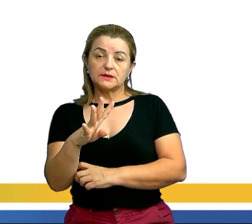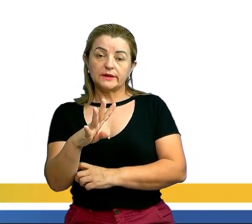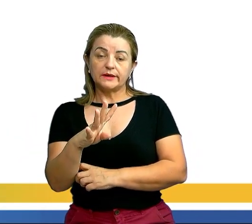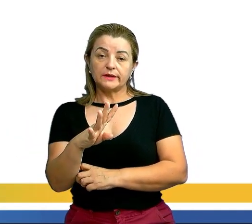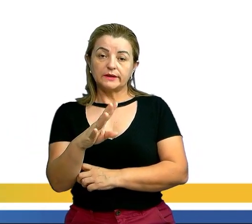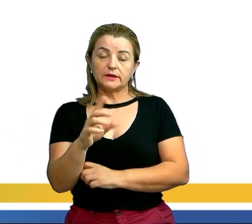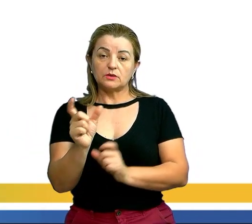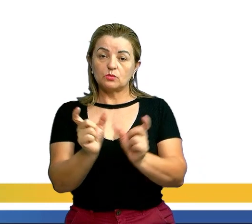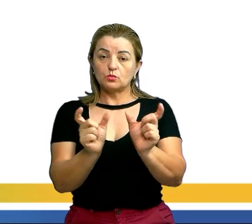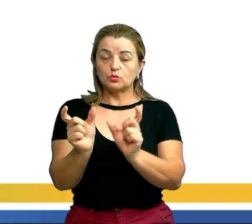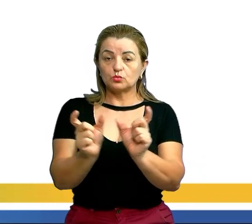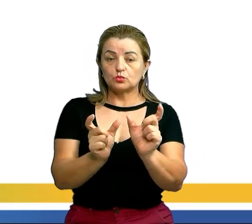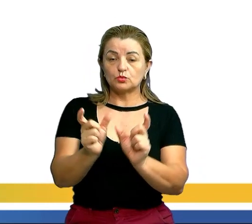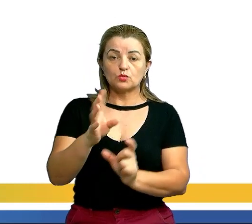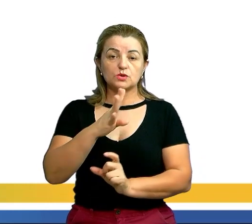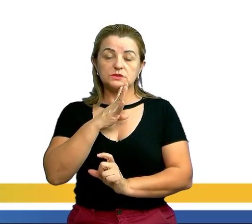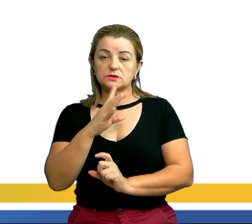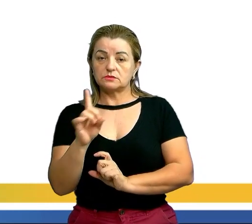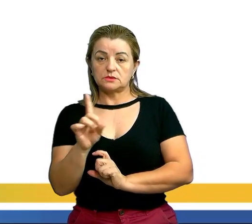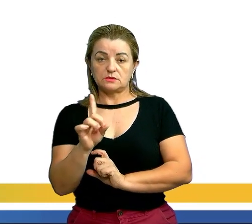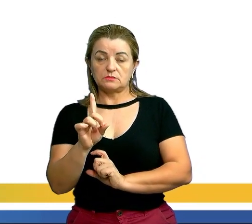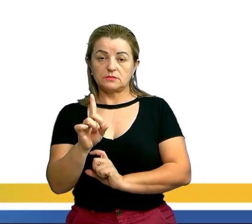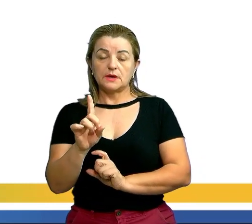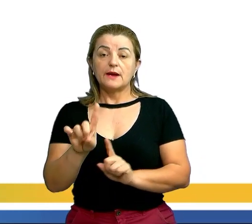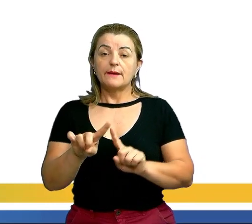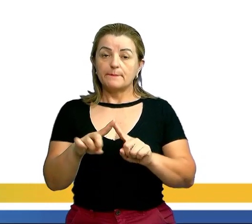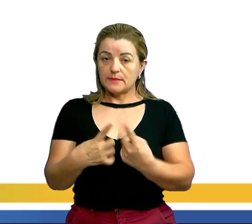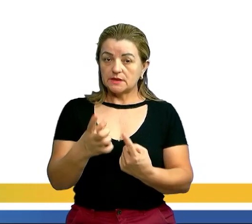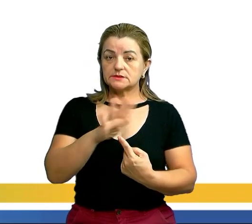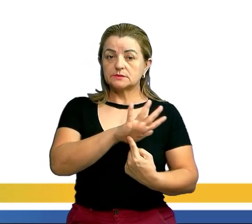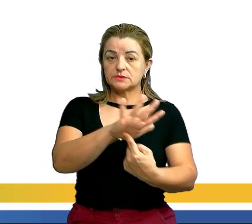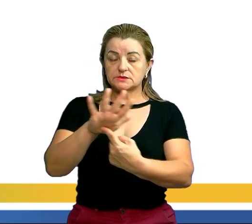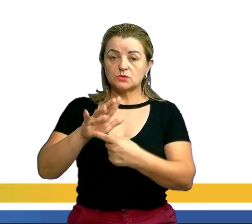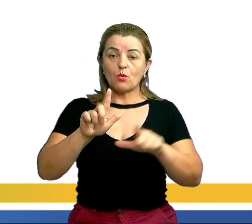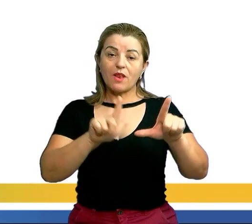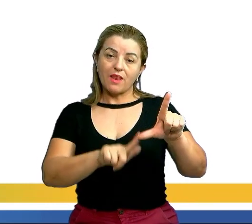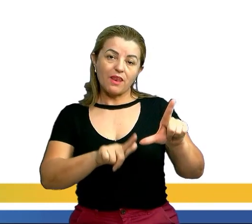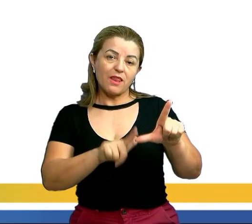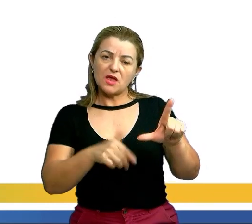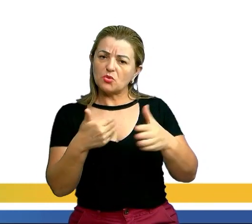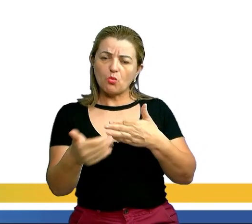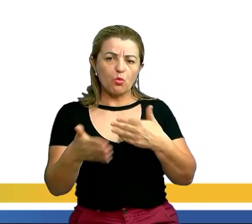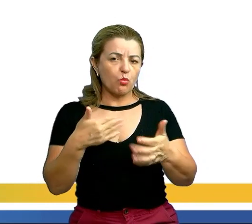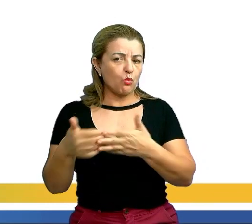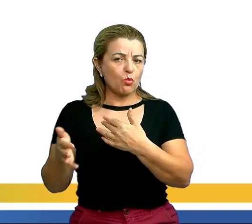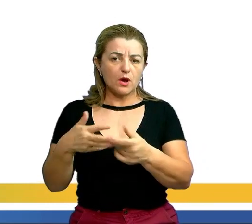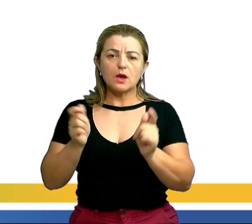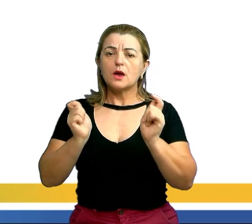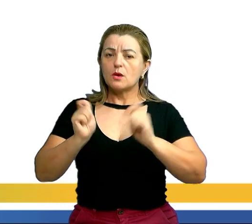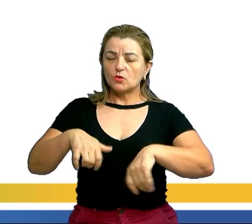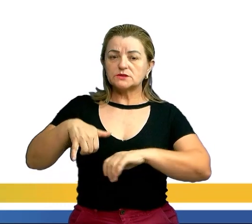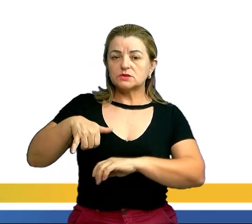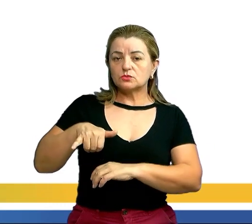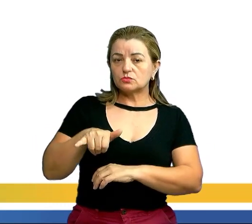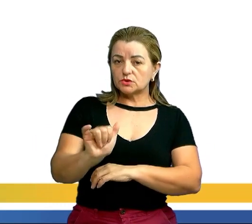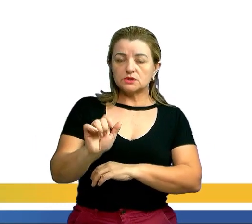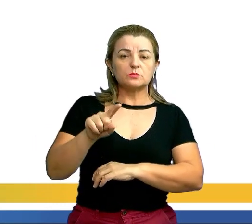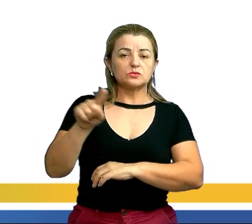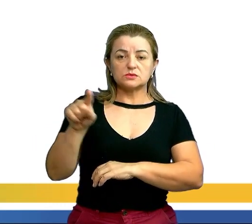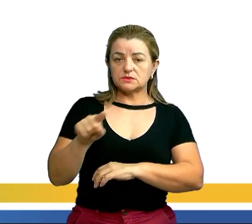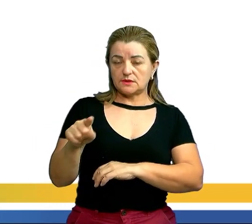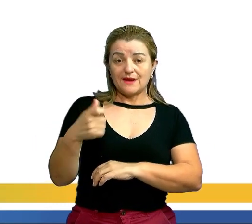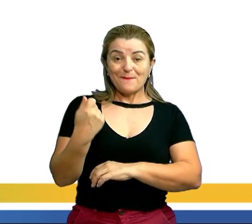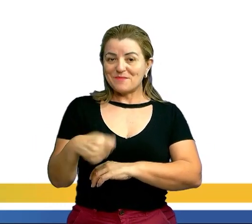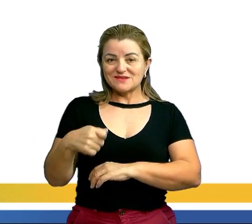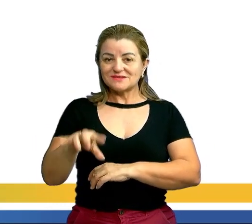Elas são expressas por uma letra qualquer, então não é necessário aparecer apenas o X. Pode ser o Y, o Z ou qualquer uma outra